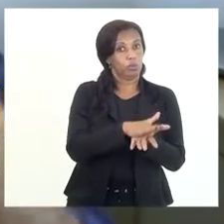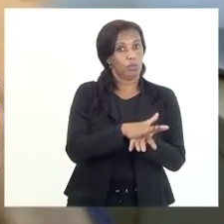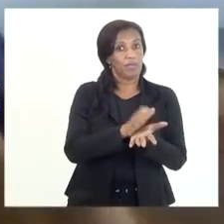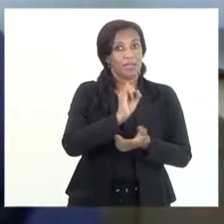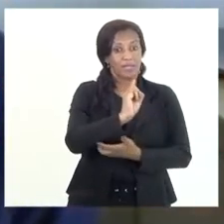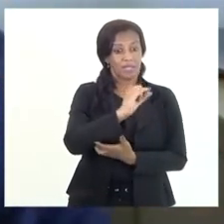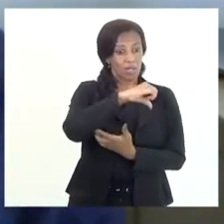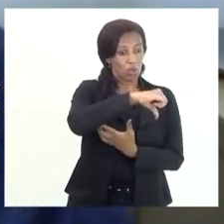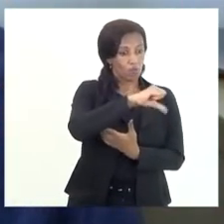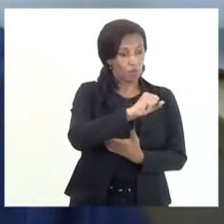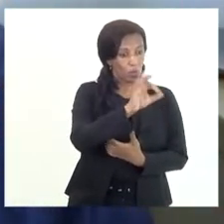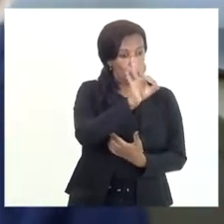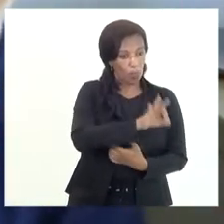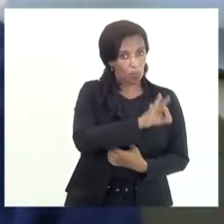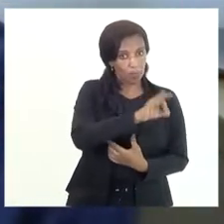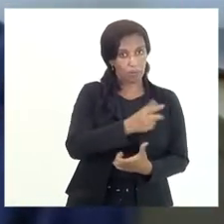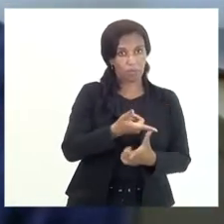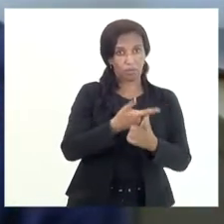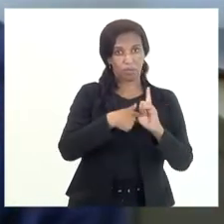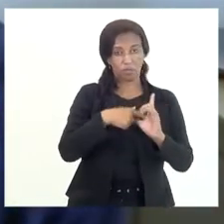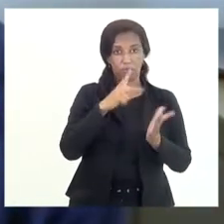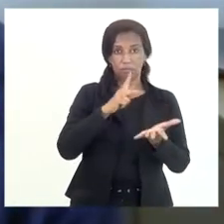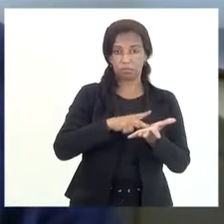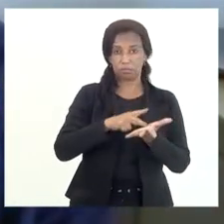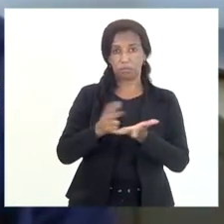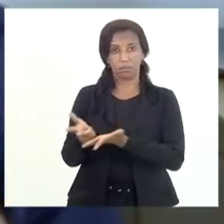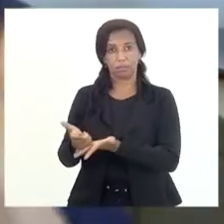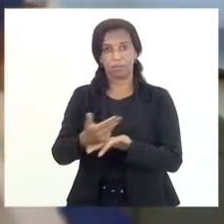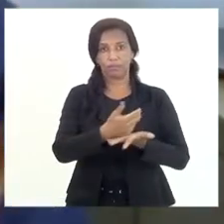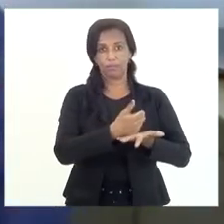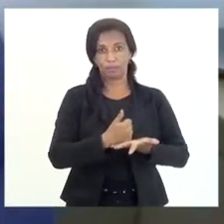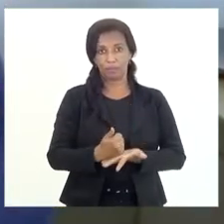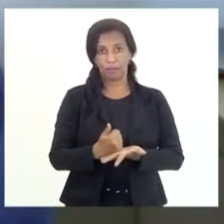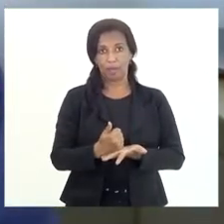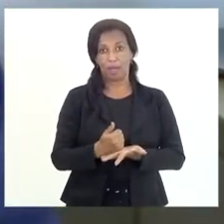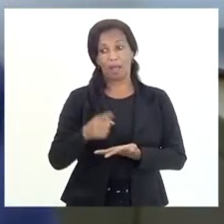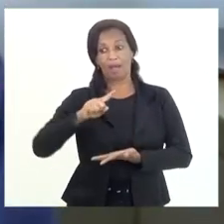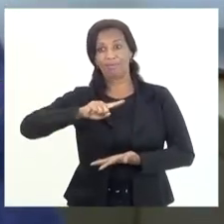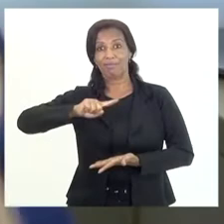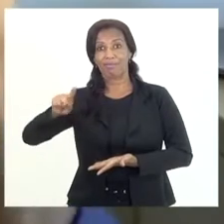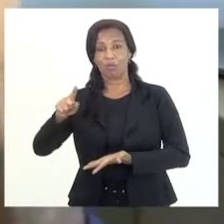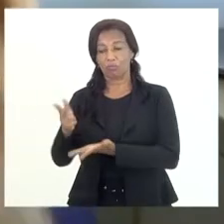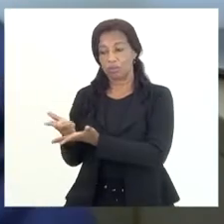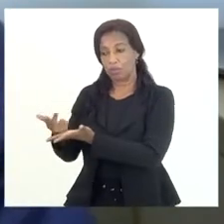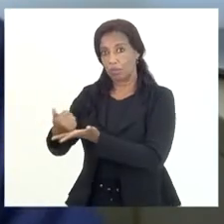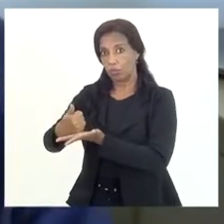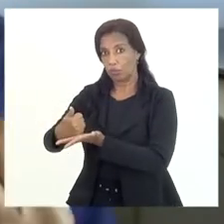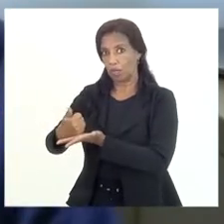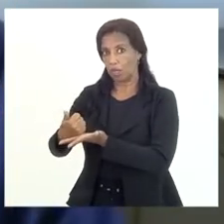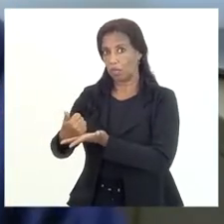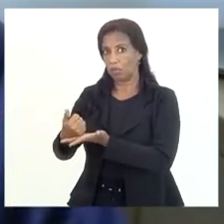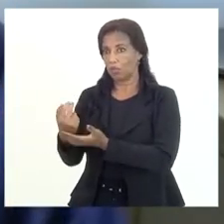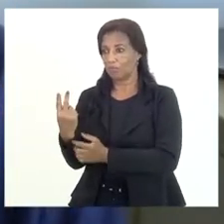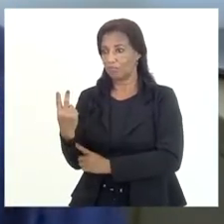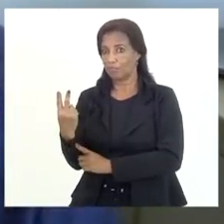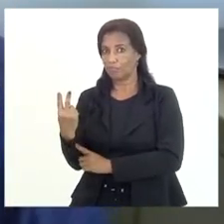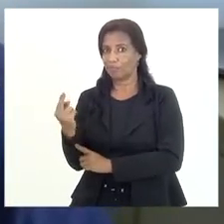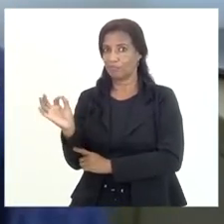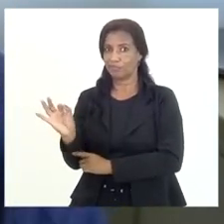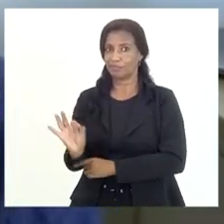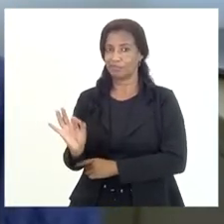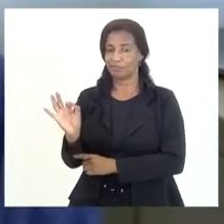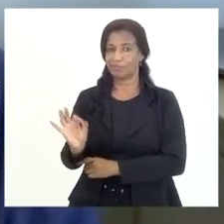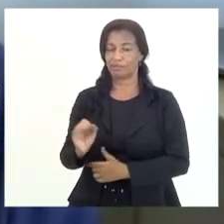98% é da dívida ativa tributária, da não tributária só tem 2%.